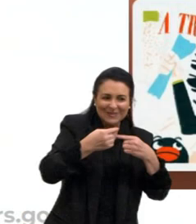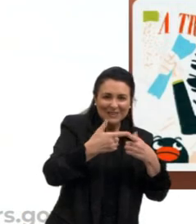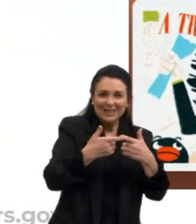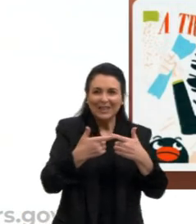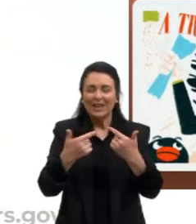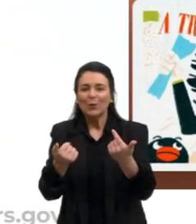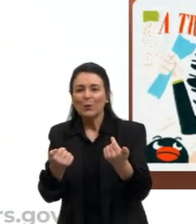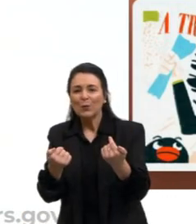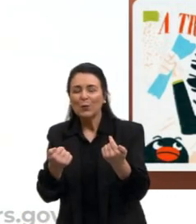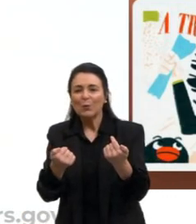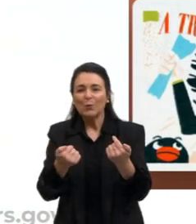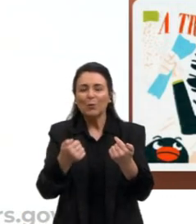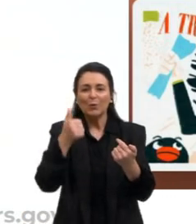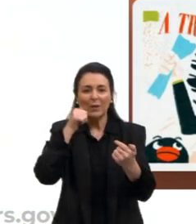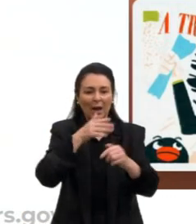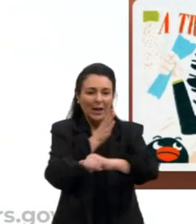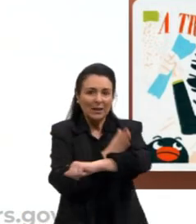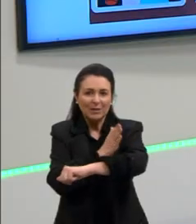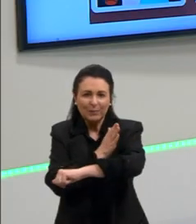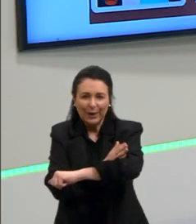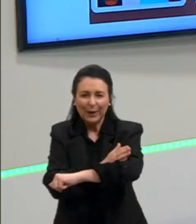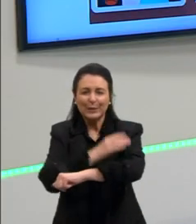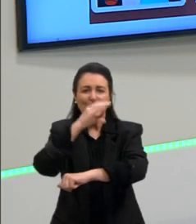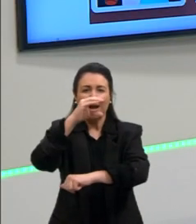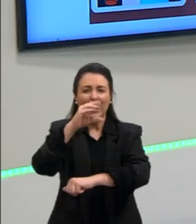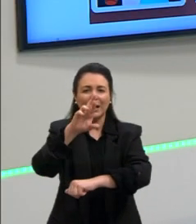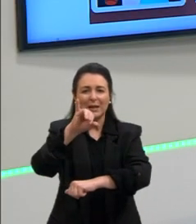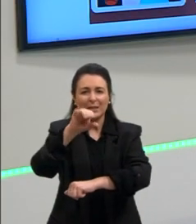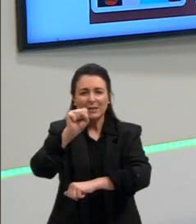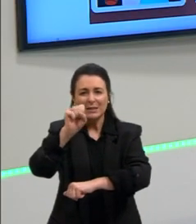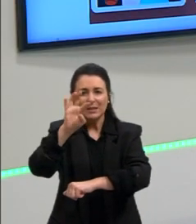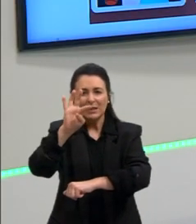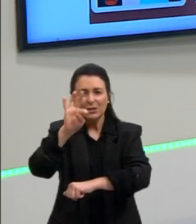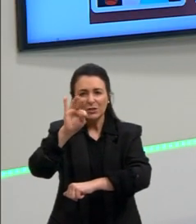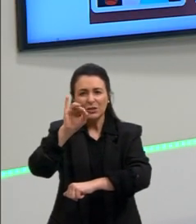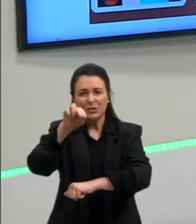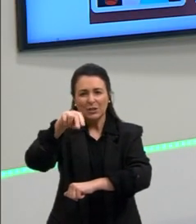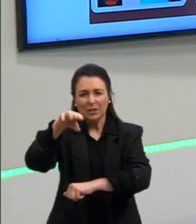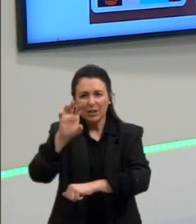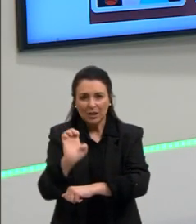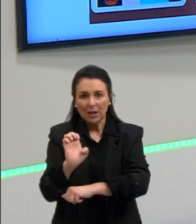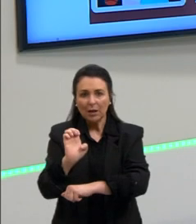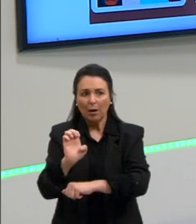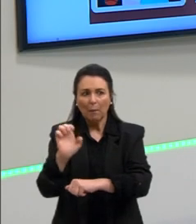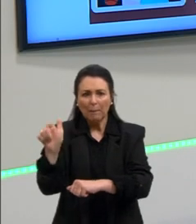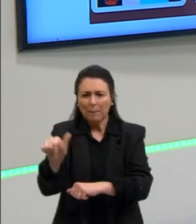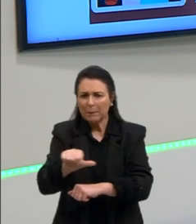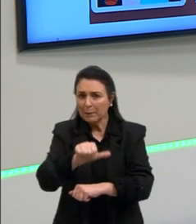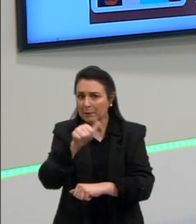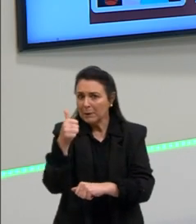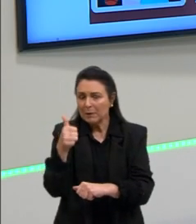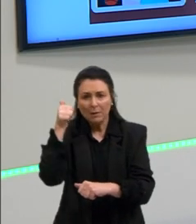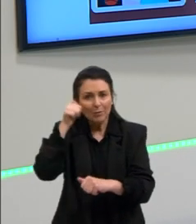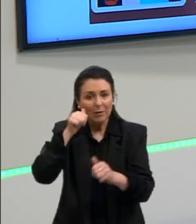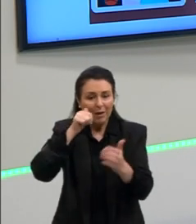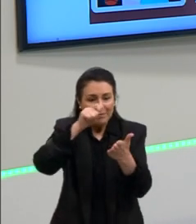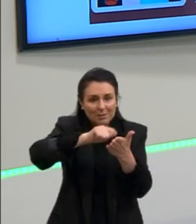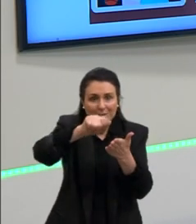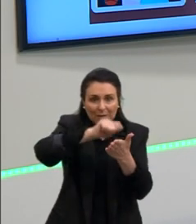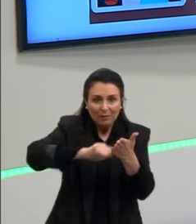um pouquinho sobre a Christine de Pizan, que foi uma das primeiras mulheres escritoras, era uma escritora